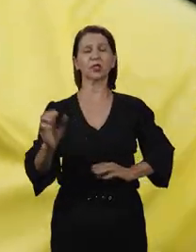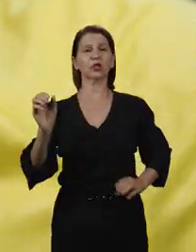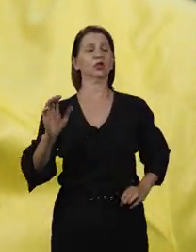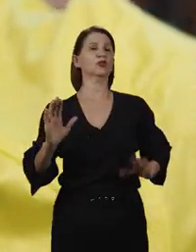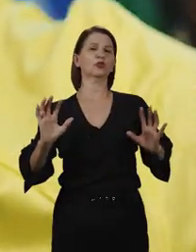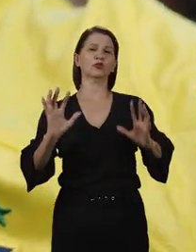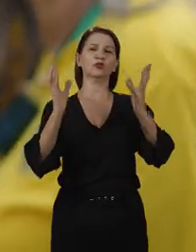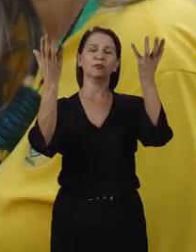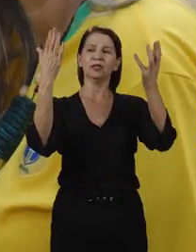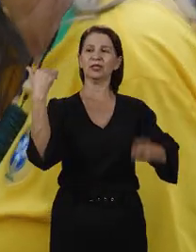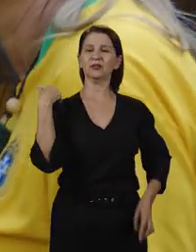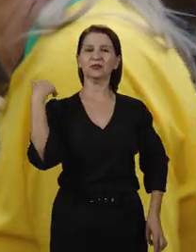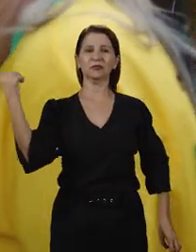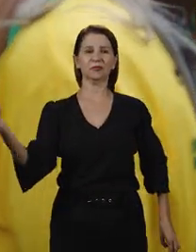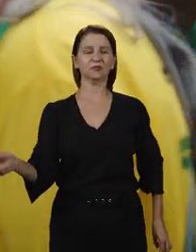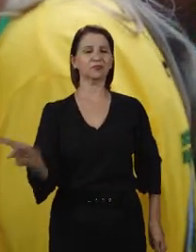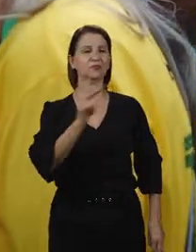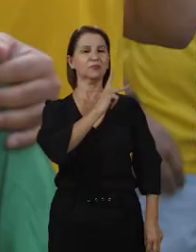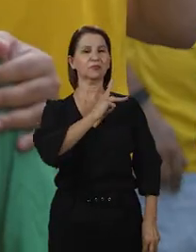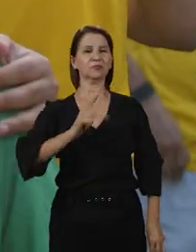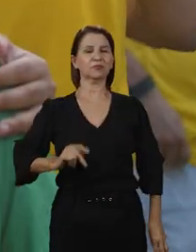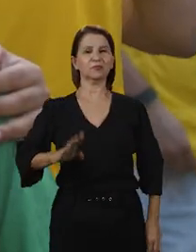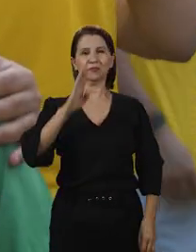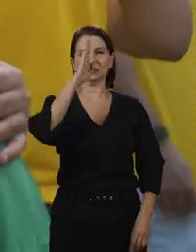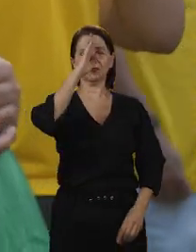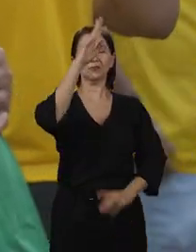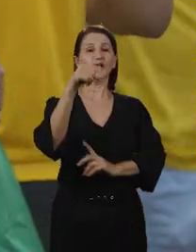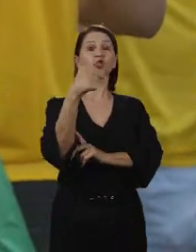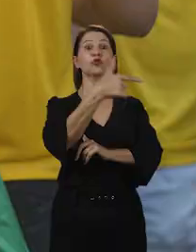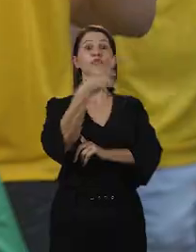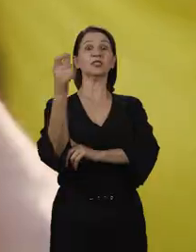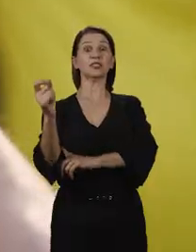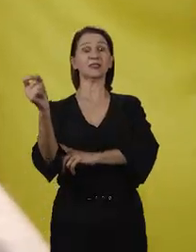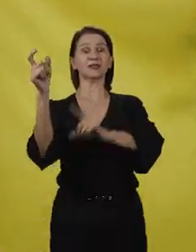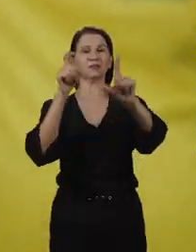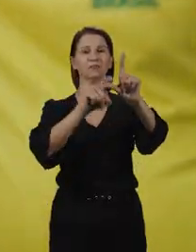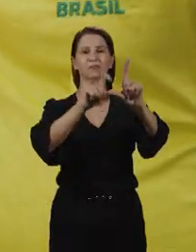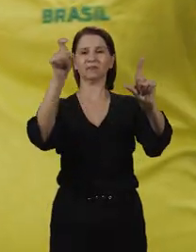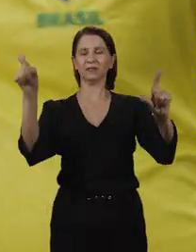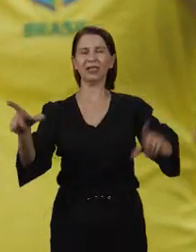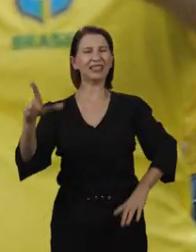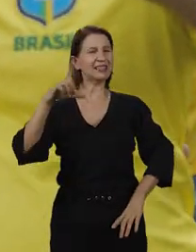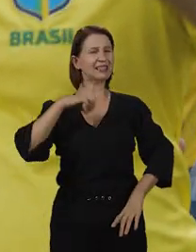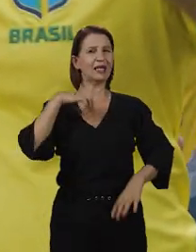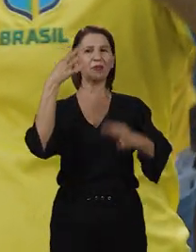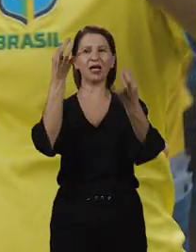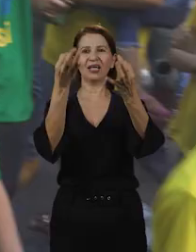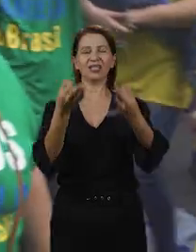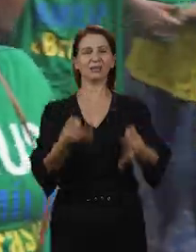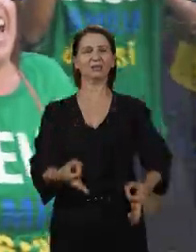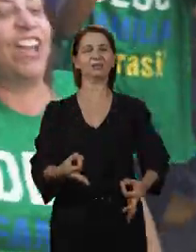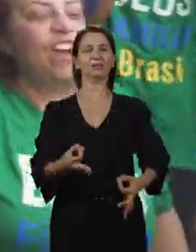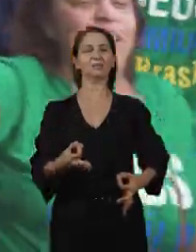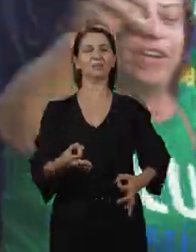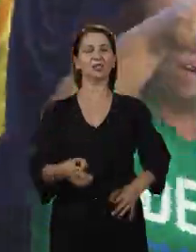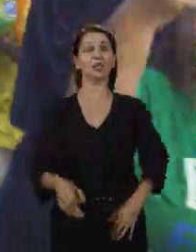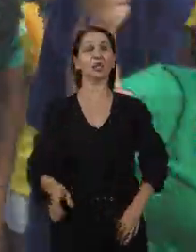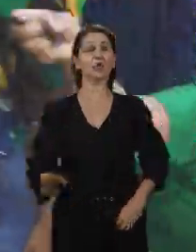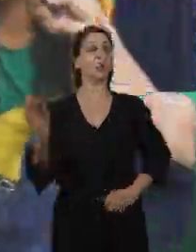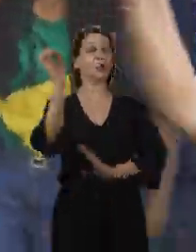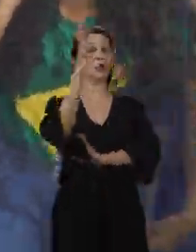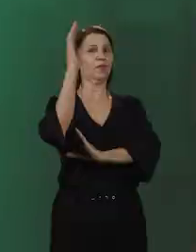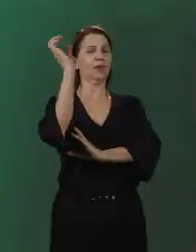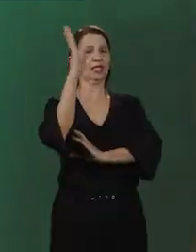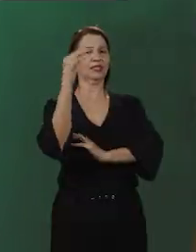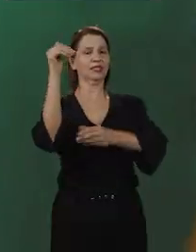lado do nosso presidente Bolsonaro os 200 anos da nossa independência. Temos a mais absoluta certeza de que o Brasil vai